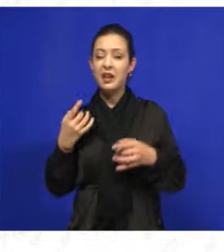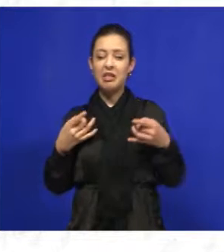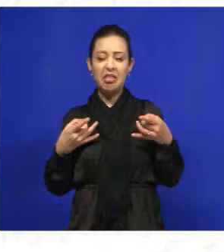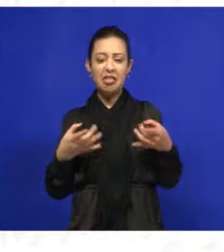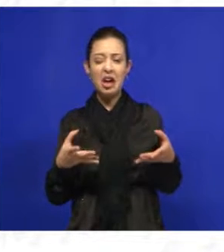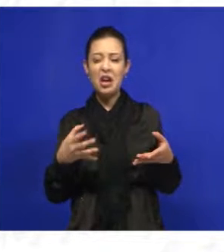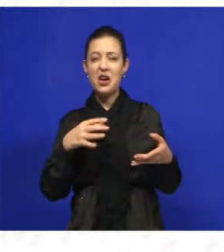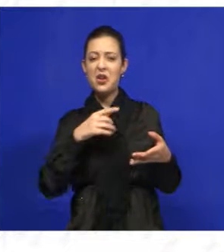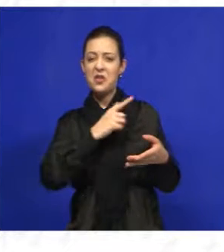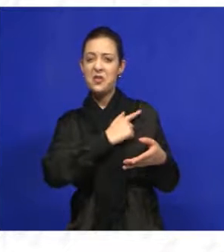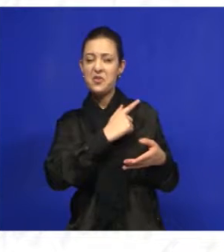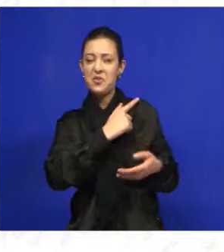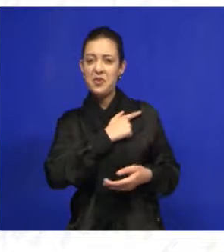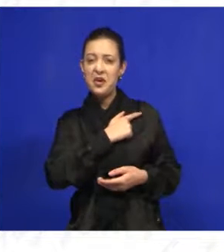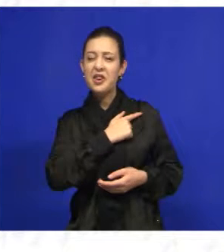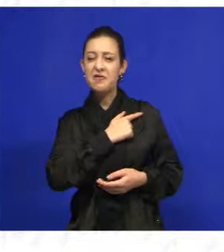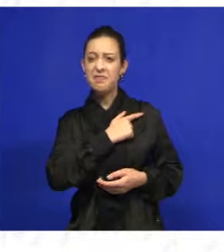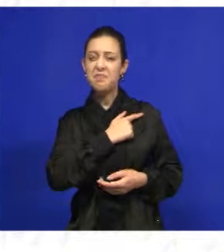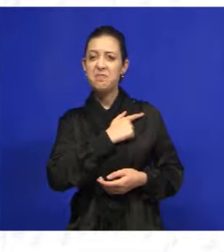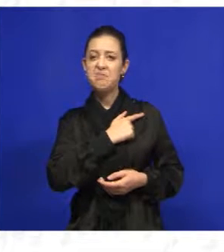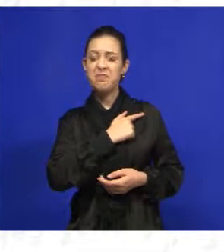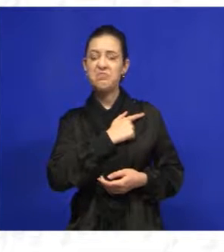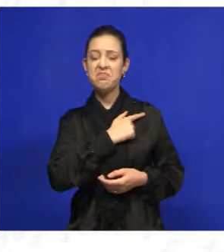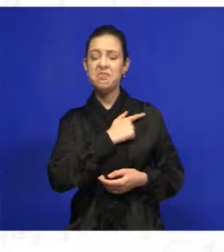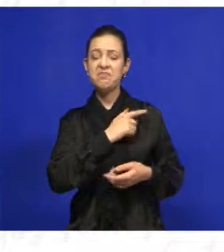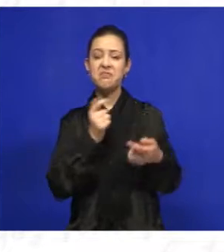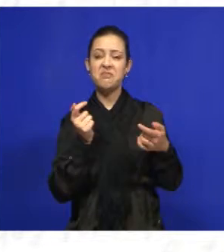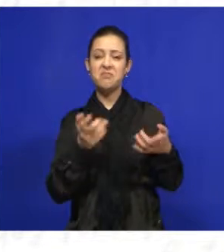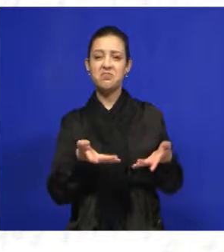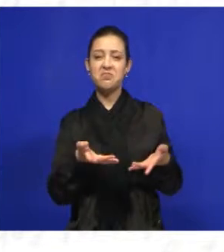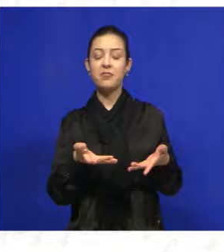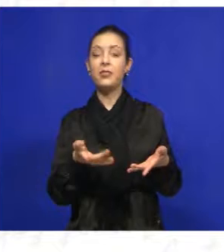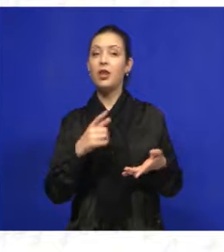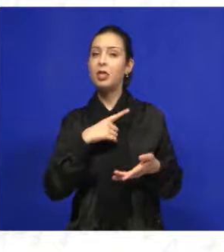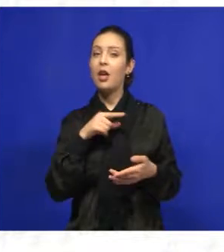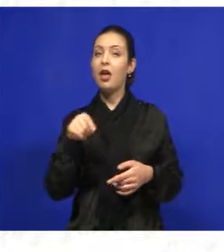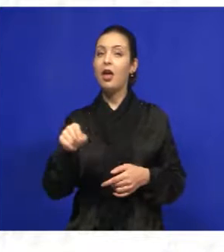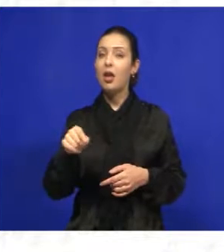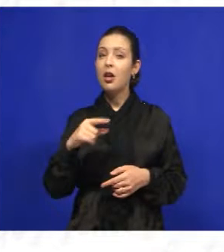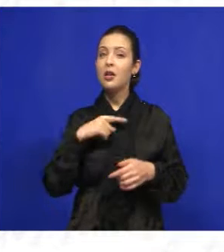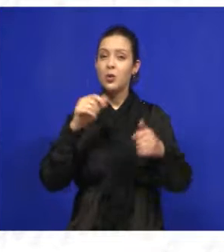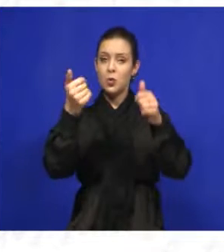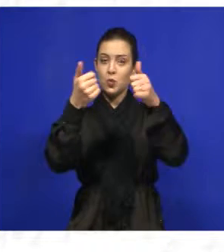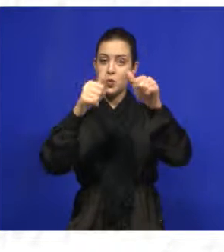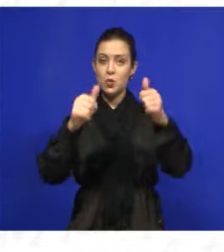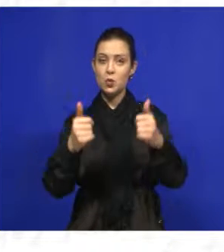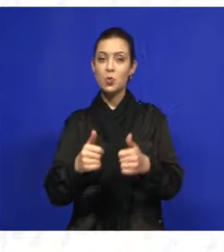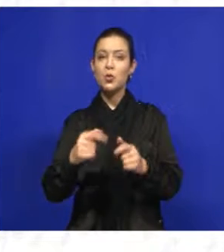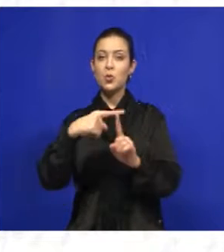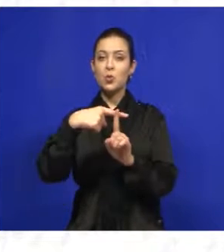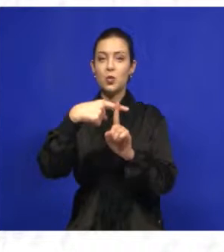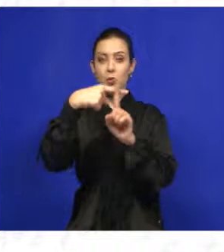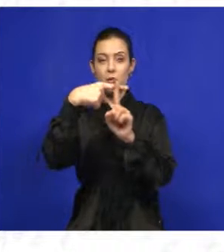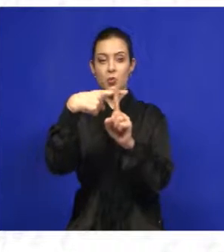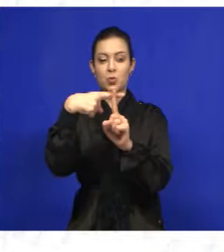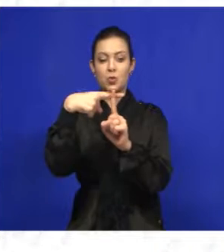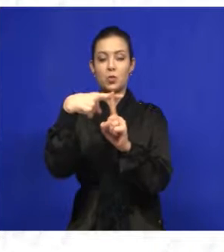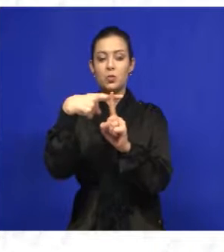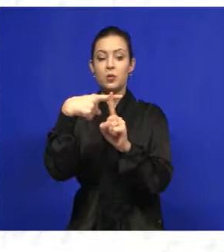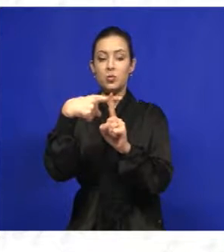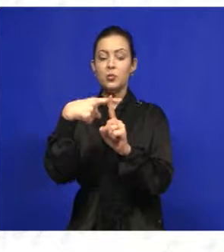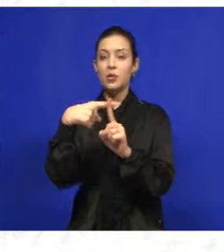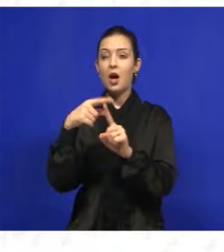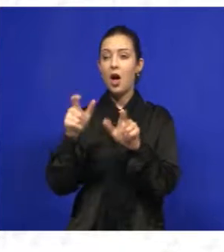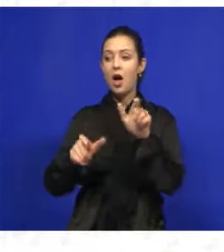estava realmente largada, abandonada, e tem ali um monumento, uma cruz, que as